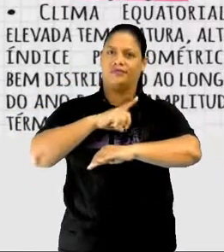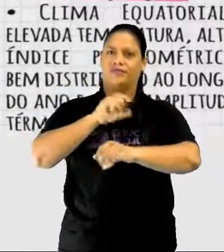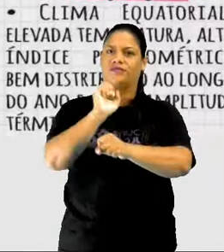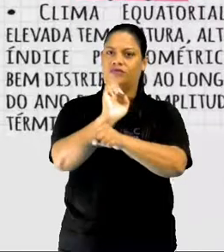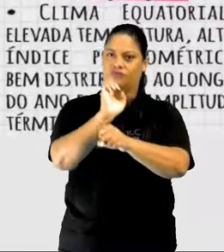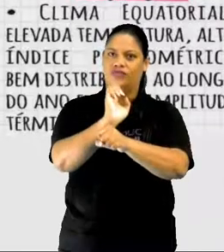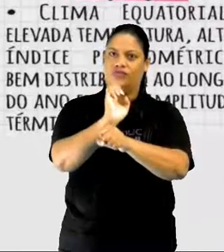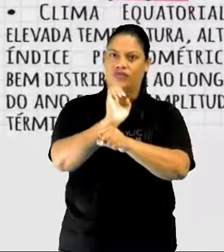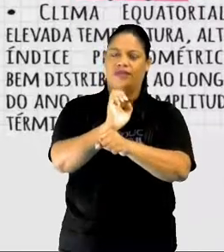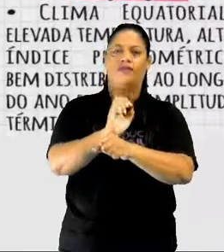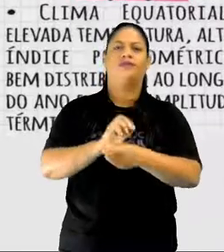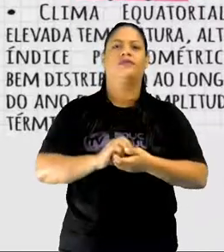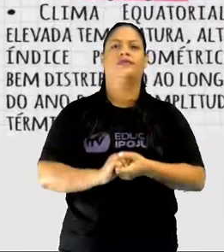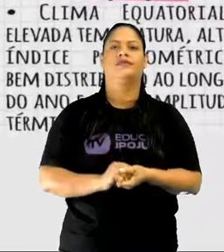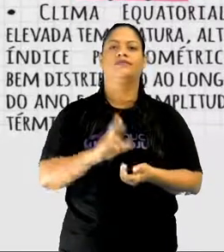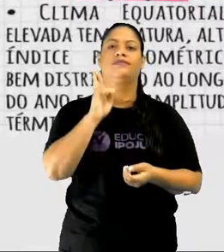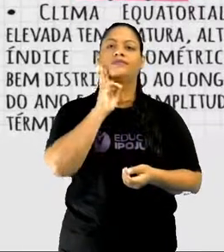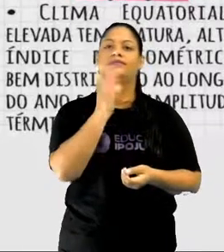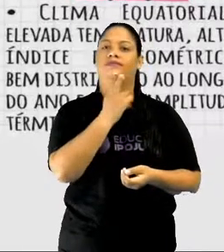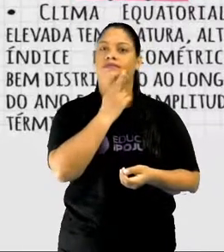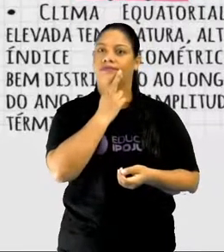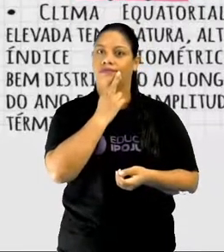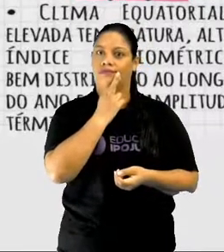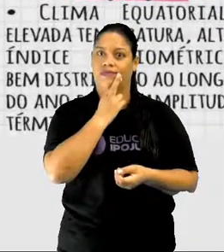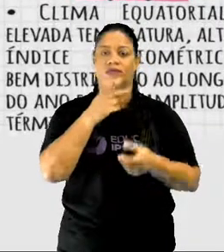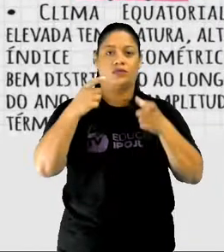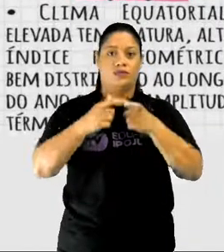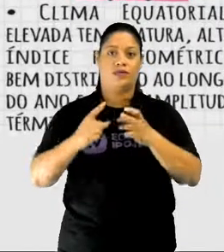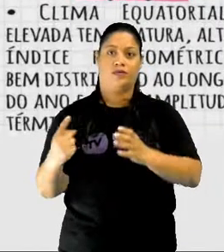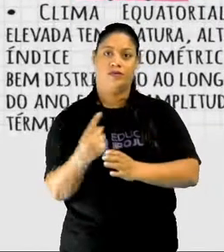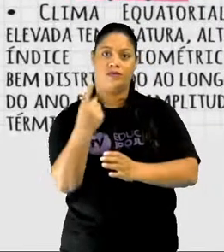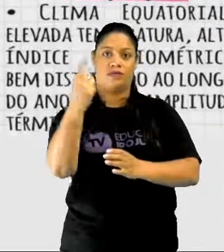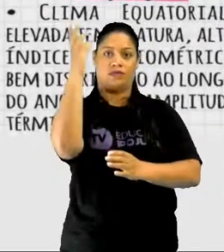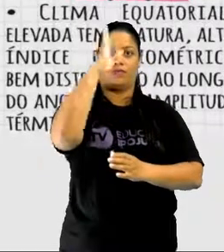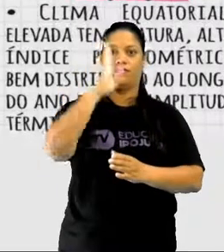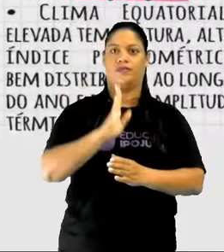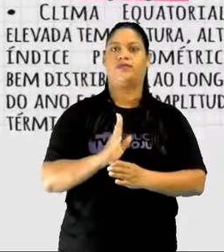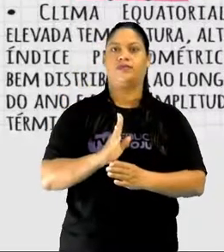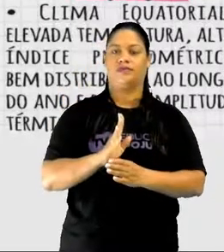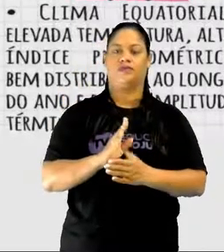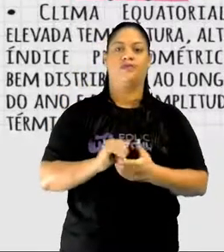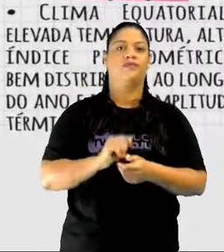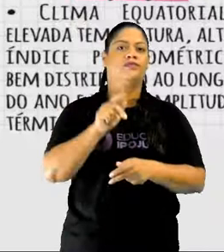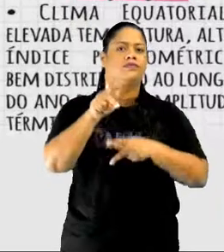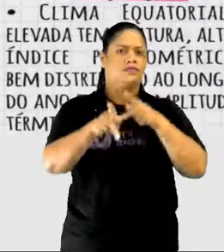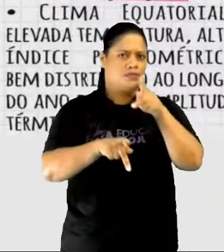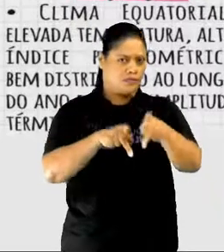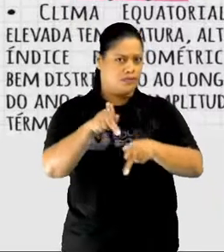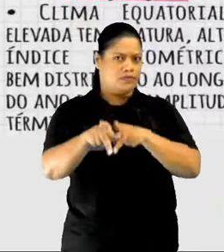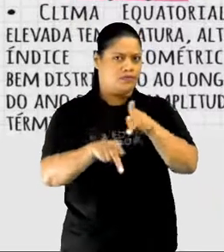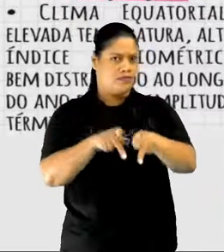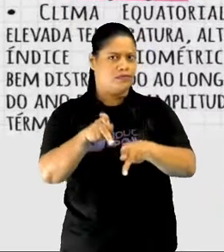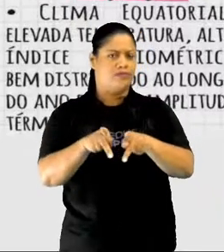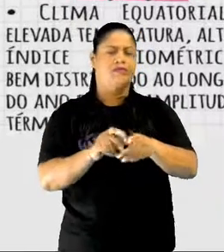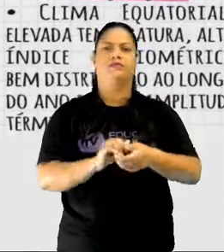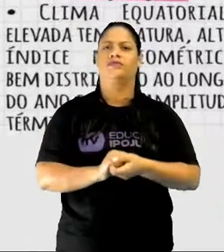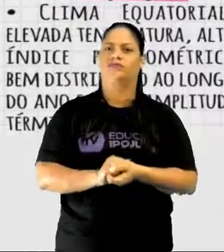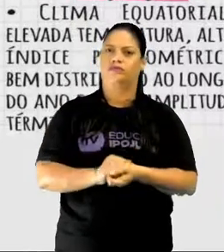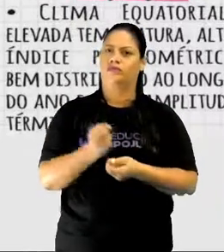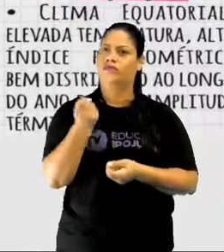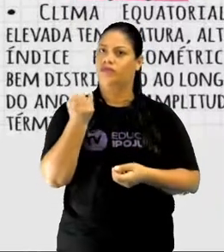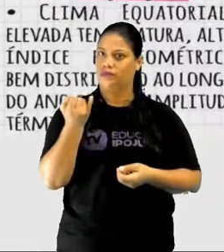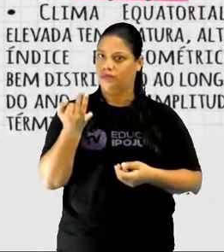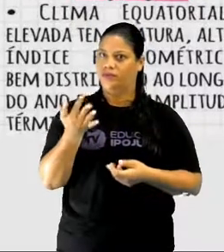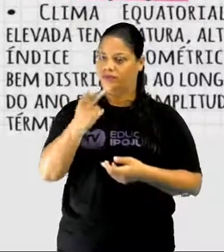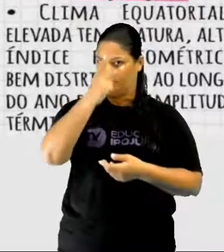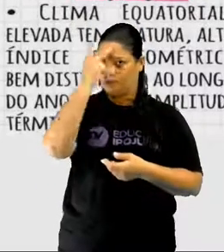o ponto mais alto do Brasil nesse estado. A população, quando a gente fala em